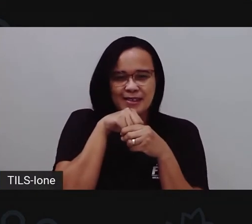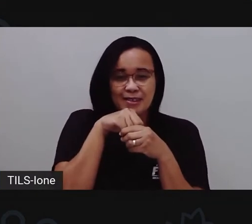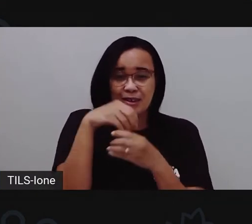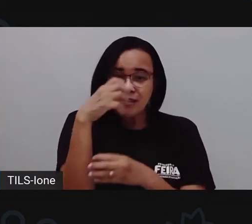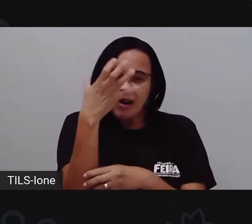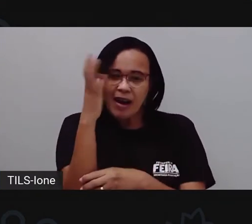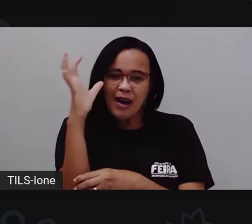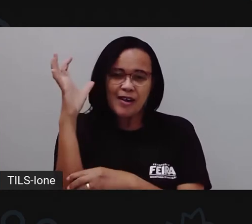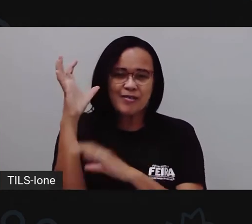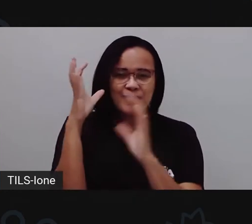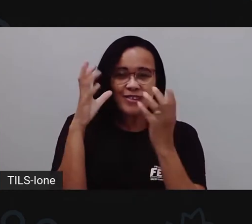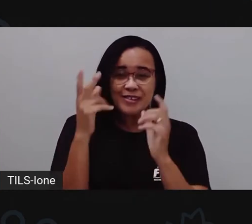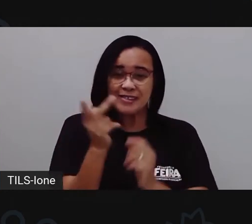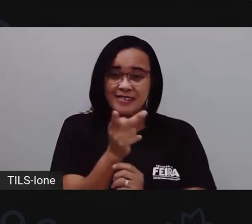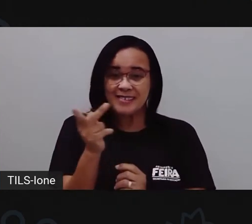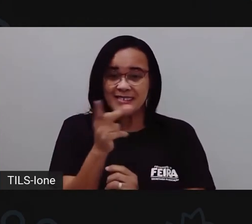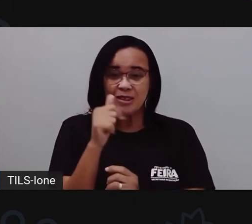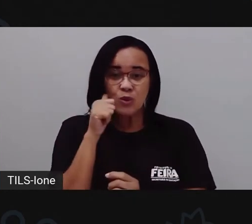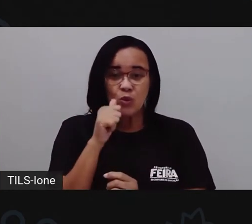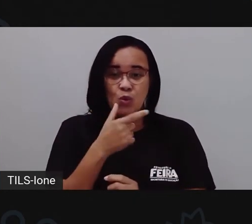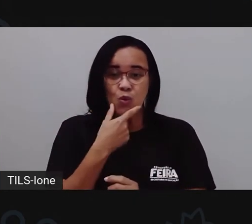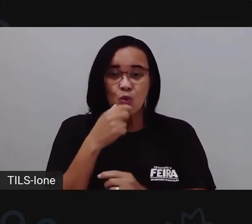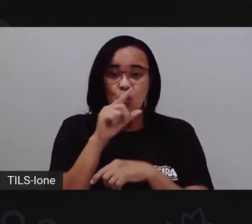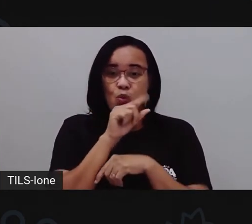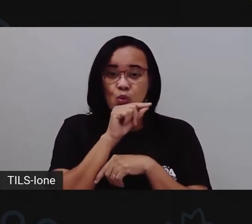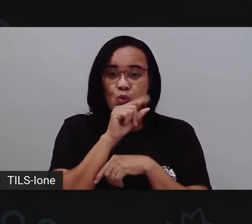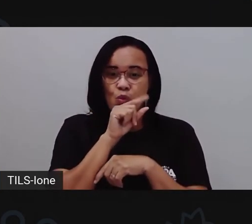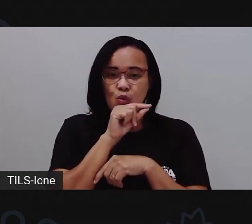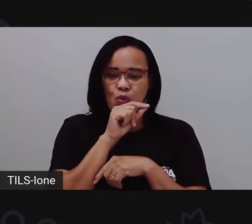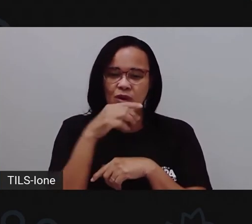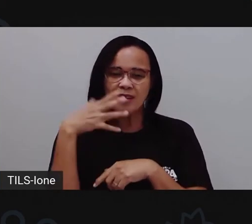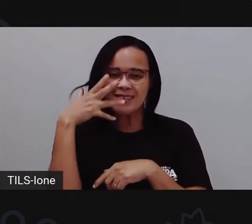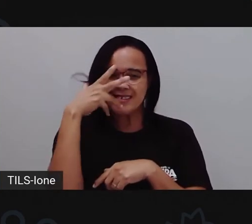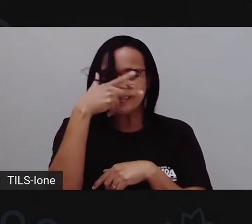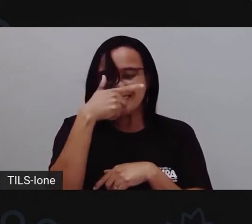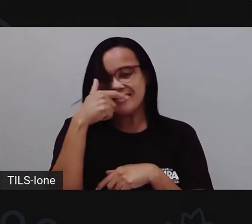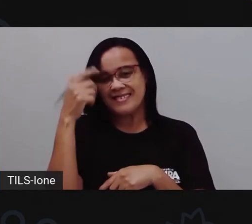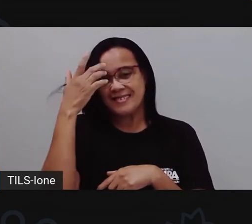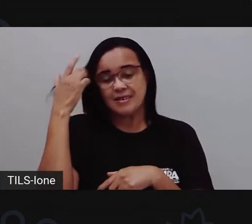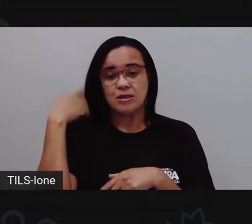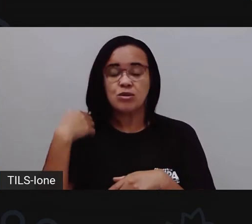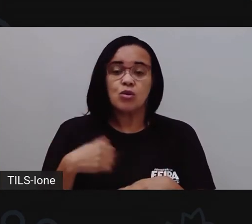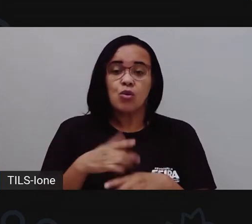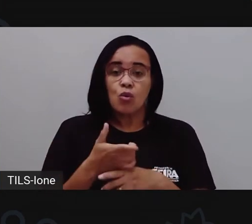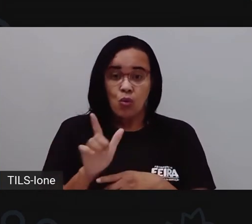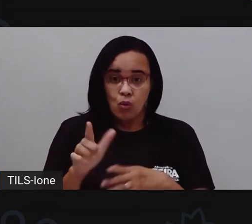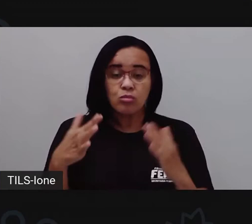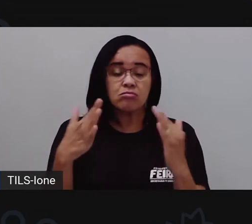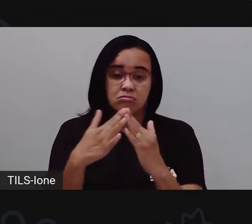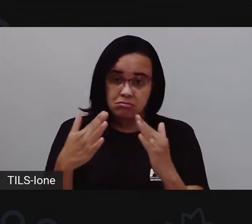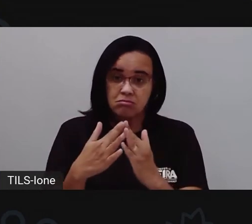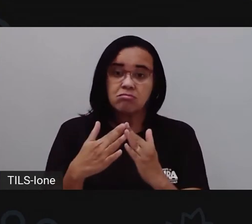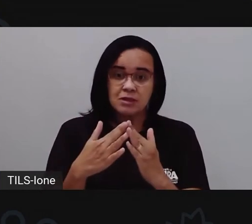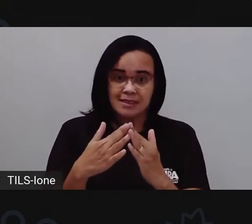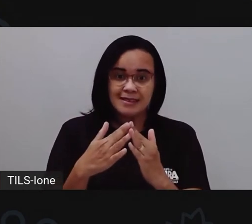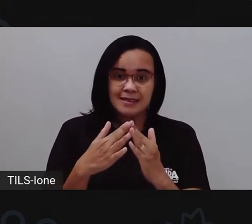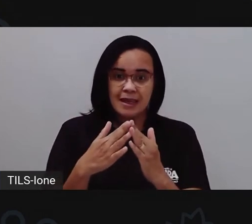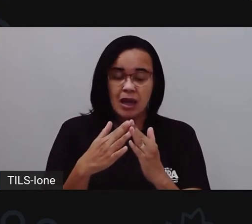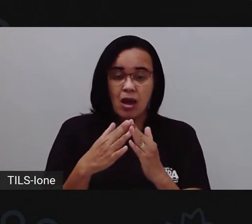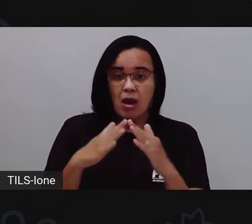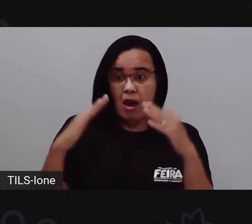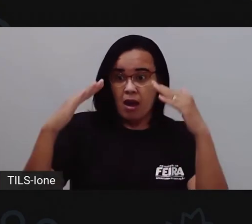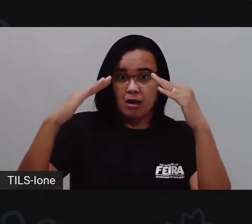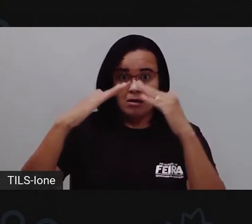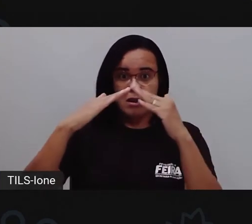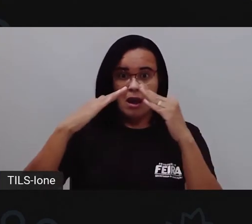passarinhos, ó. Que lindinhos. Outra casa que ela falou. Ah, uma casa escura e